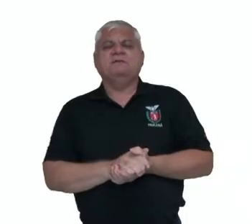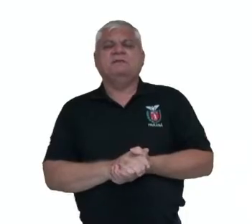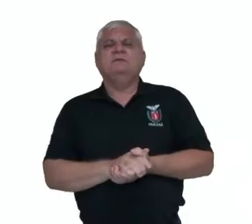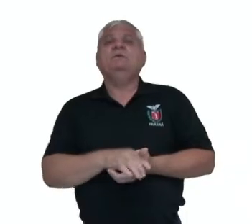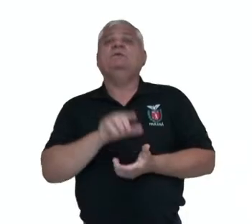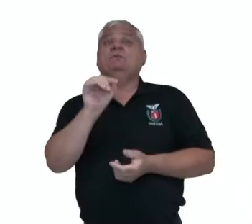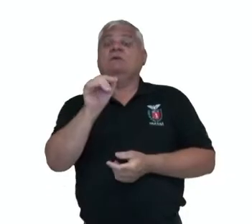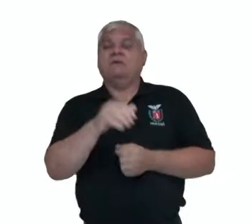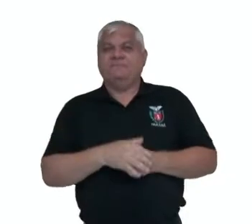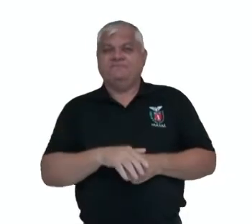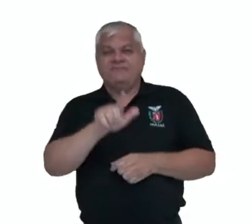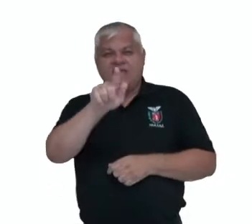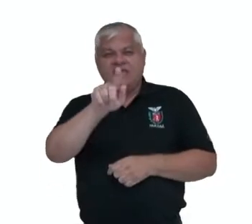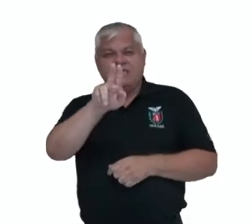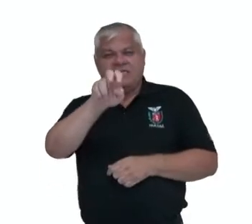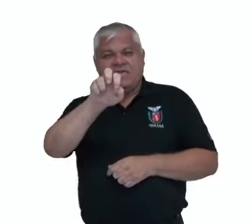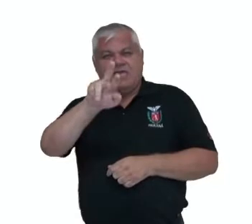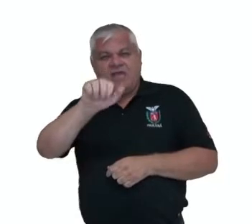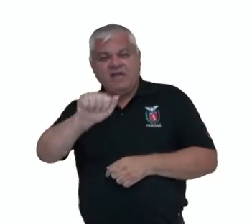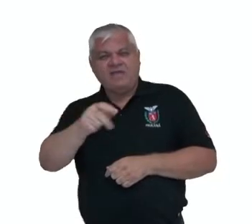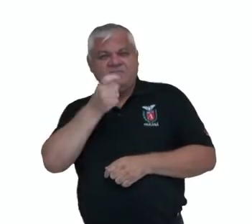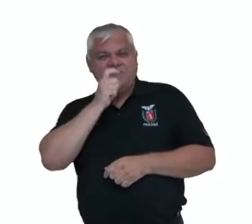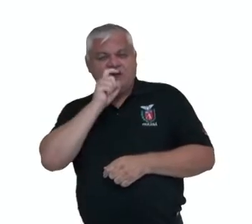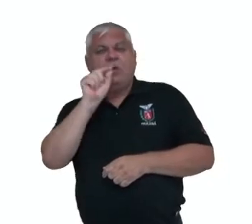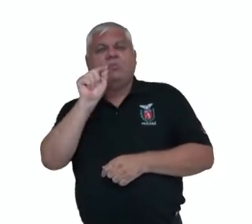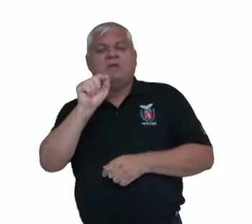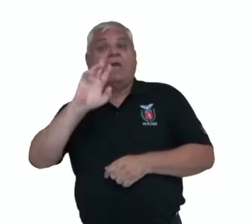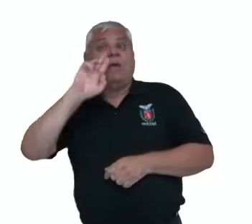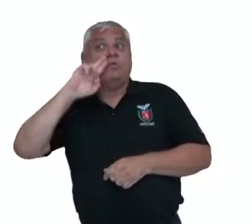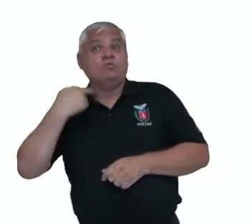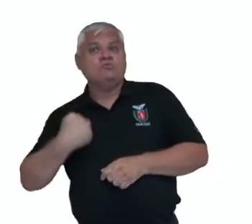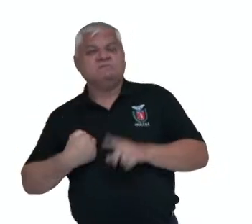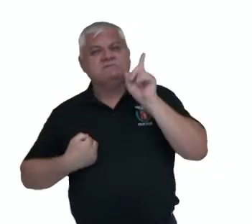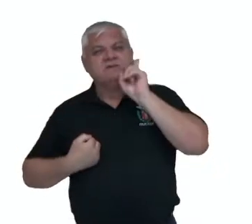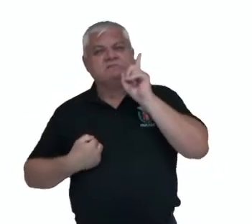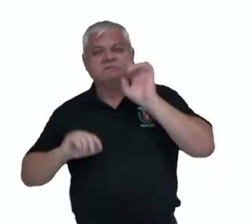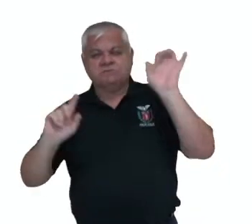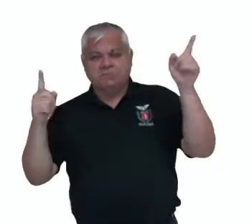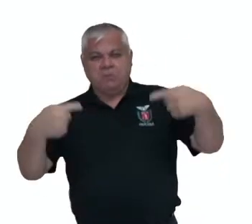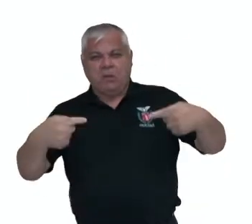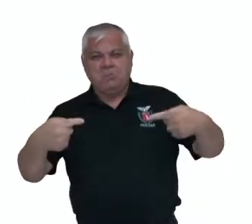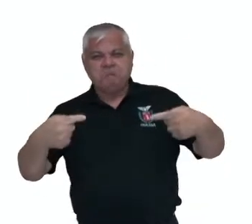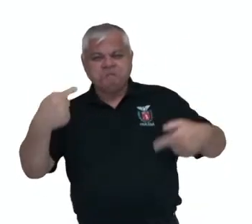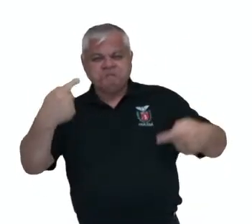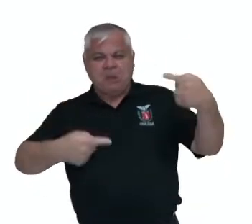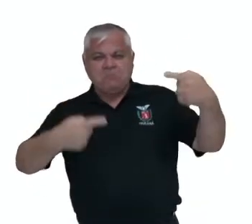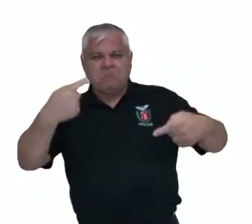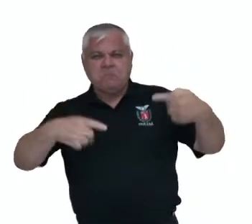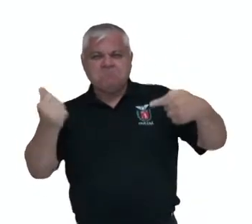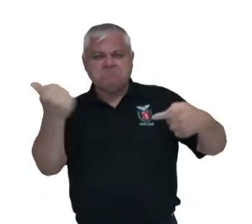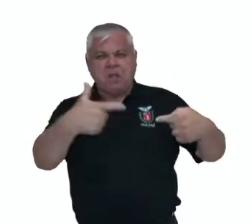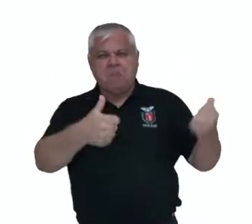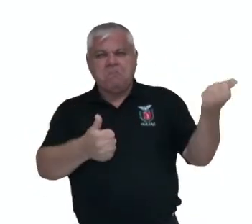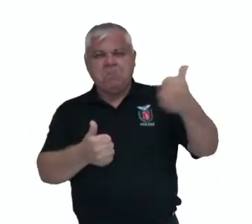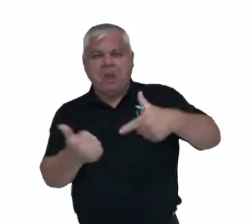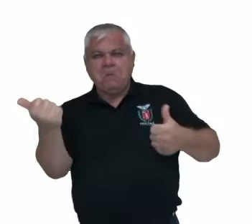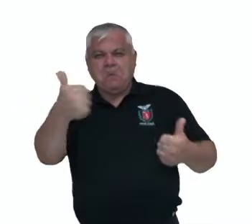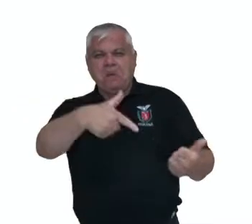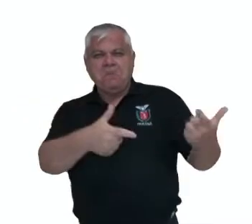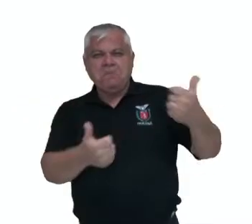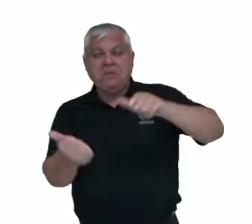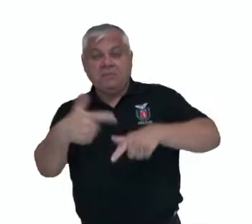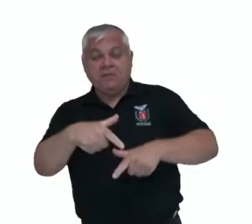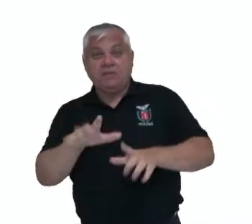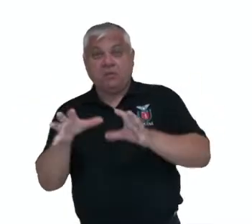A Guerra Fria foi um período de tensão geopolítica entre a União Soviética e os Estados Unidos e seus repetidos aliados, o Bloco Oriental